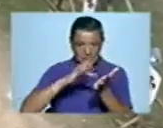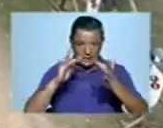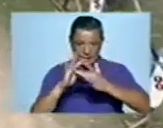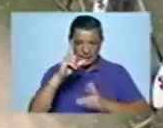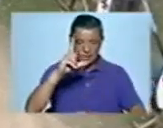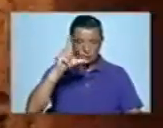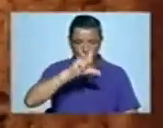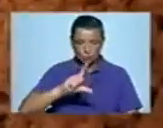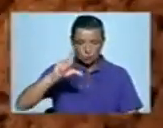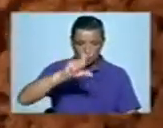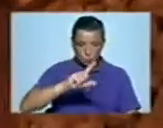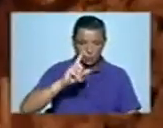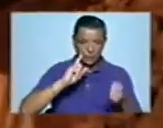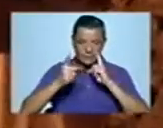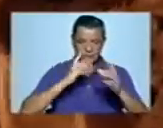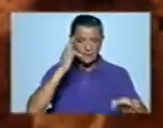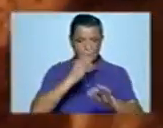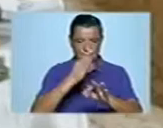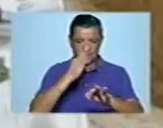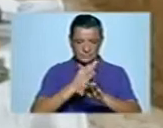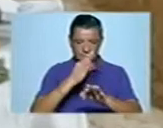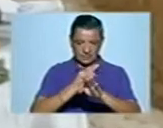Em julho, divirta-se na Festa Templária.